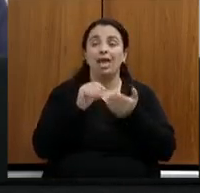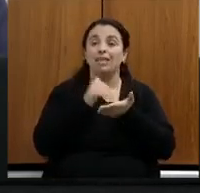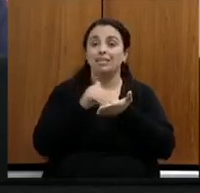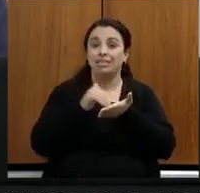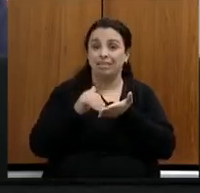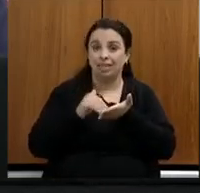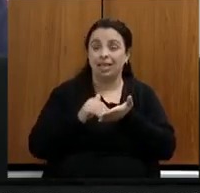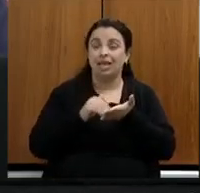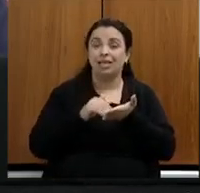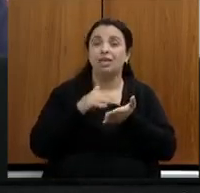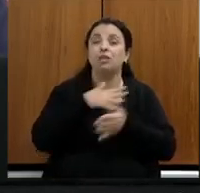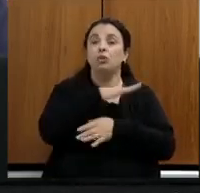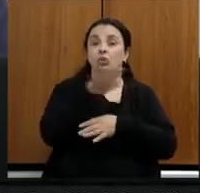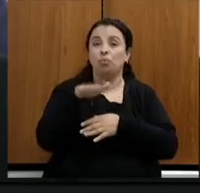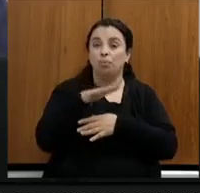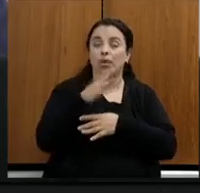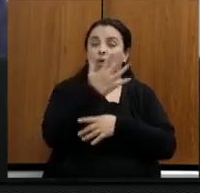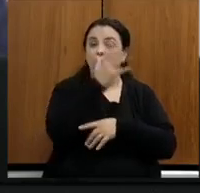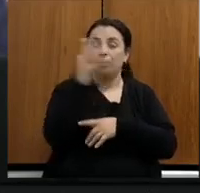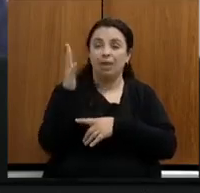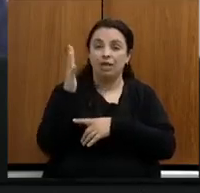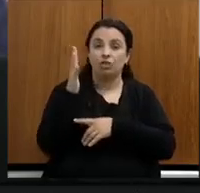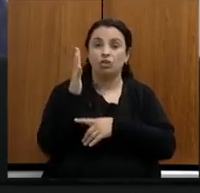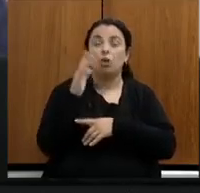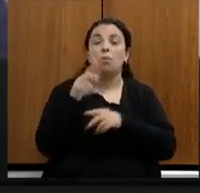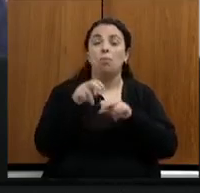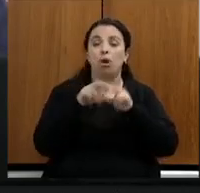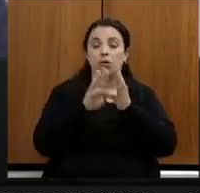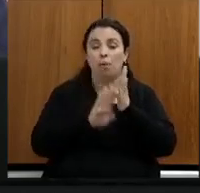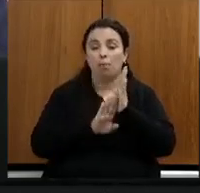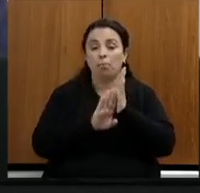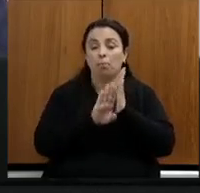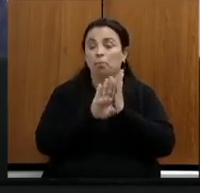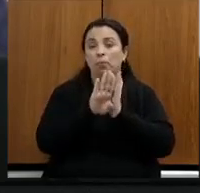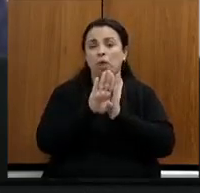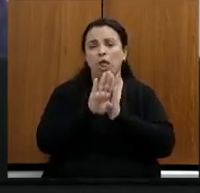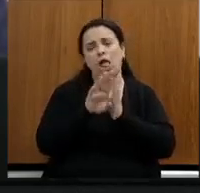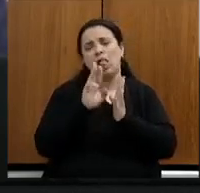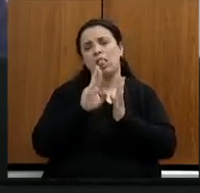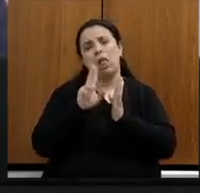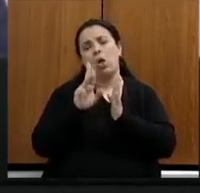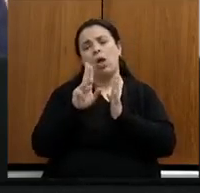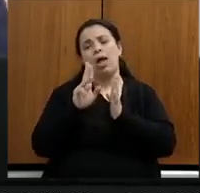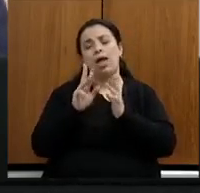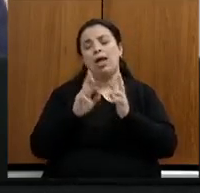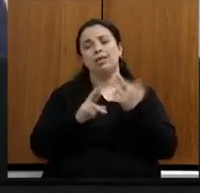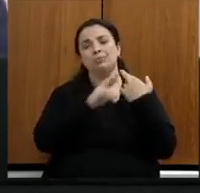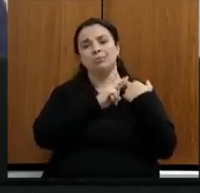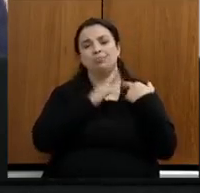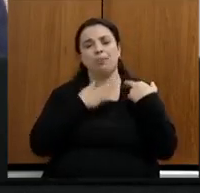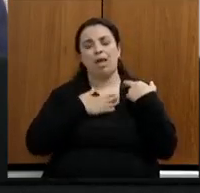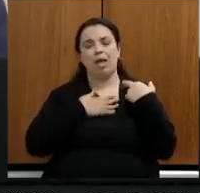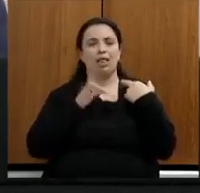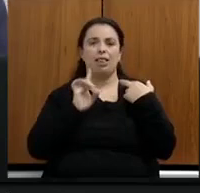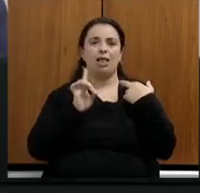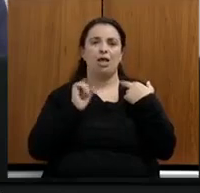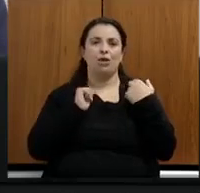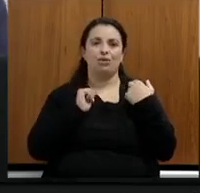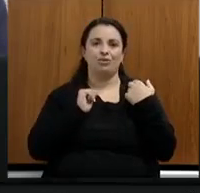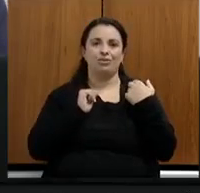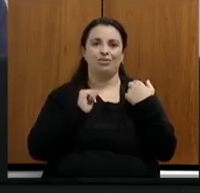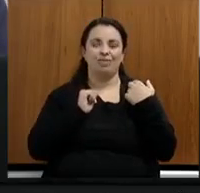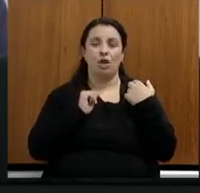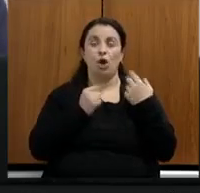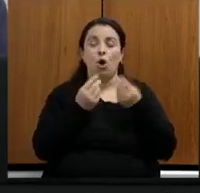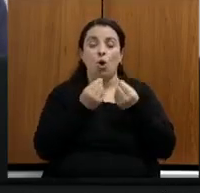ambiente não é feito por ela ela só coordena e ela colocando assim olha a diminuição dos passivos